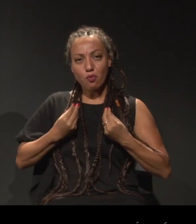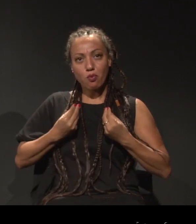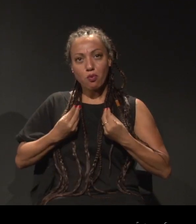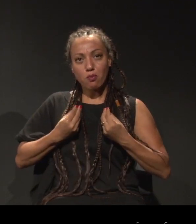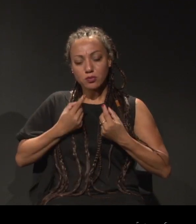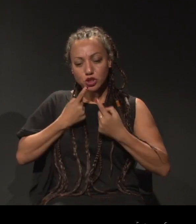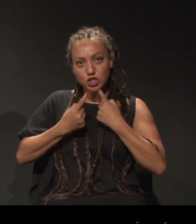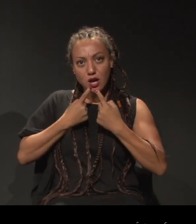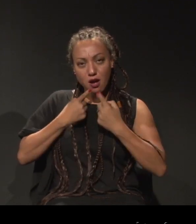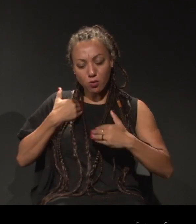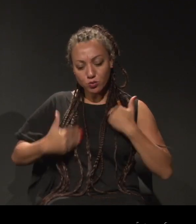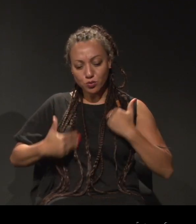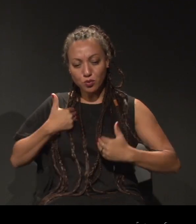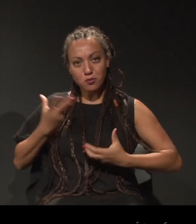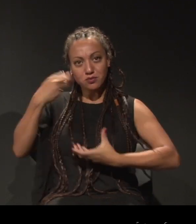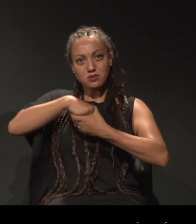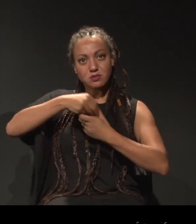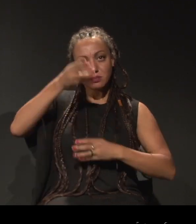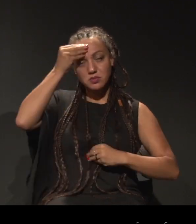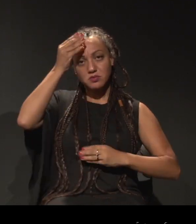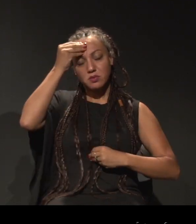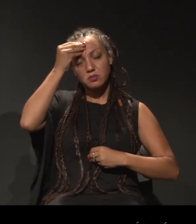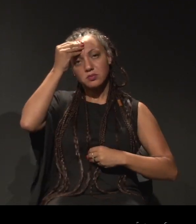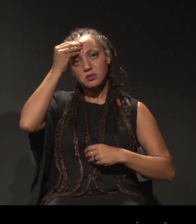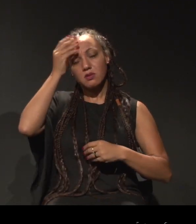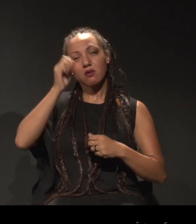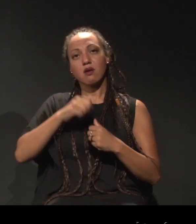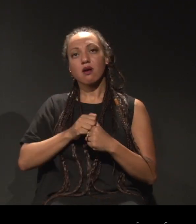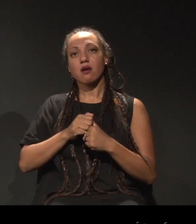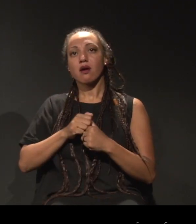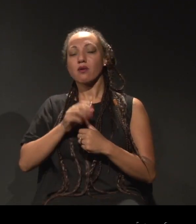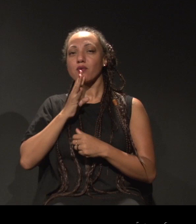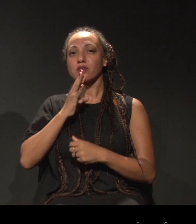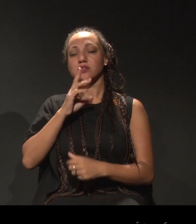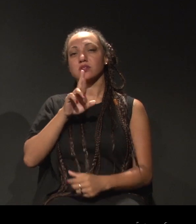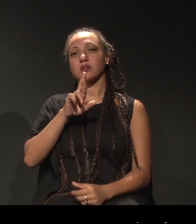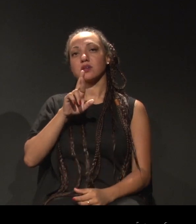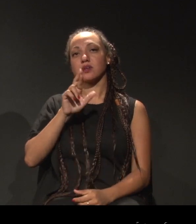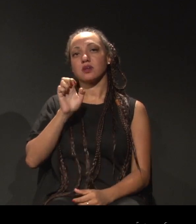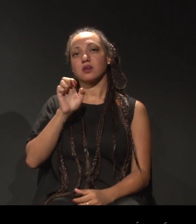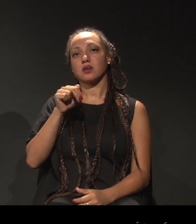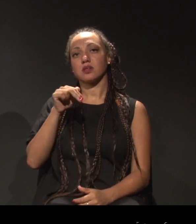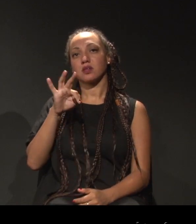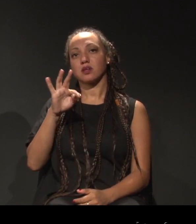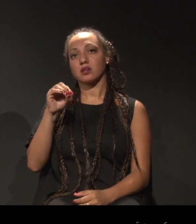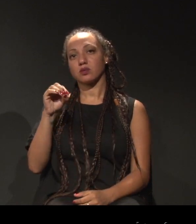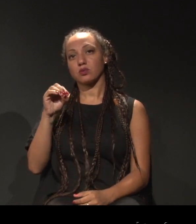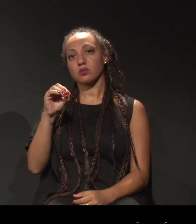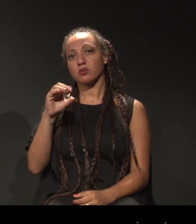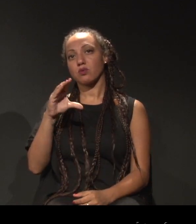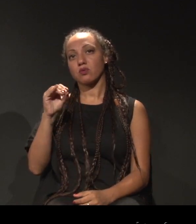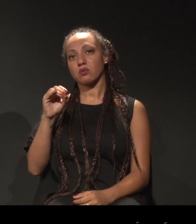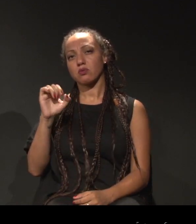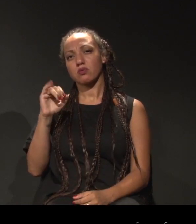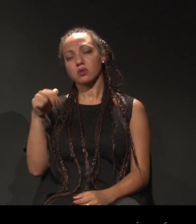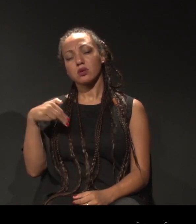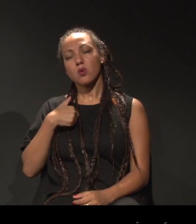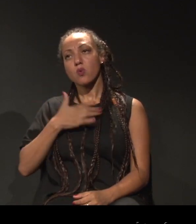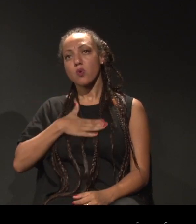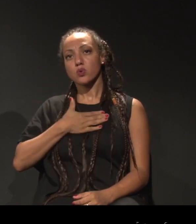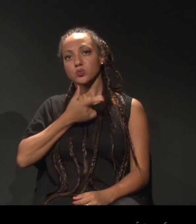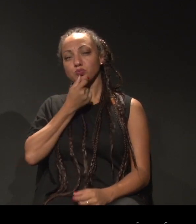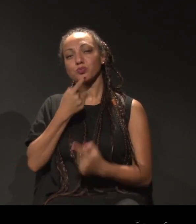corpo na performance. Eu chego, então, em Renato Cohen, que eu gosto muito, exatamente por essa relação